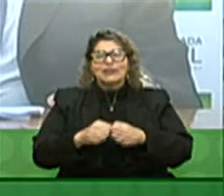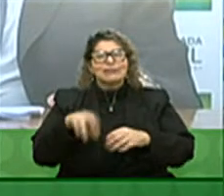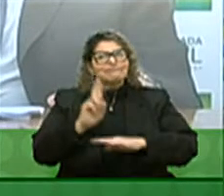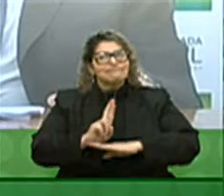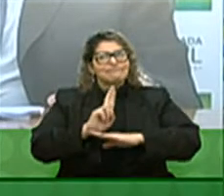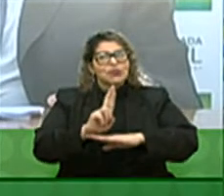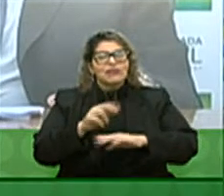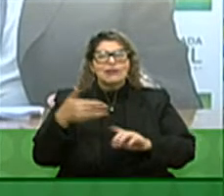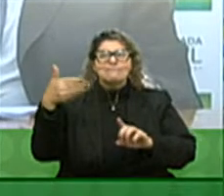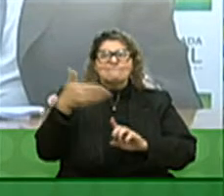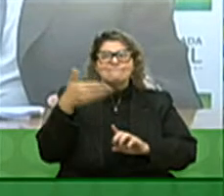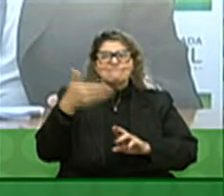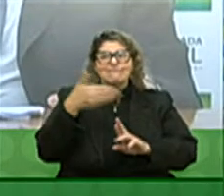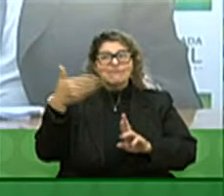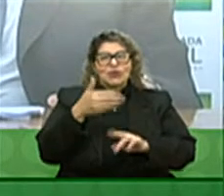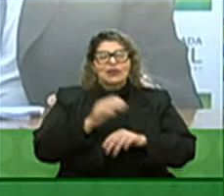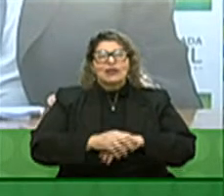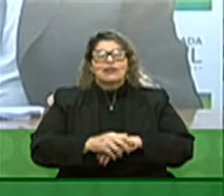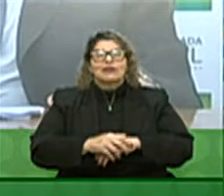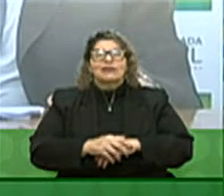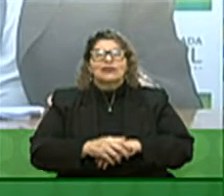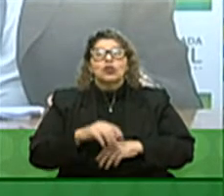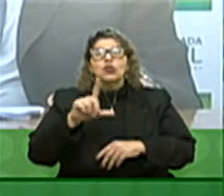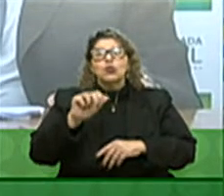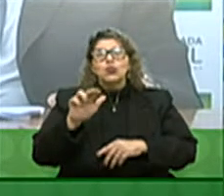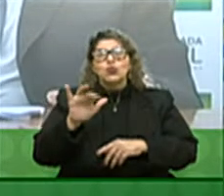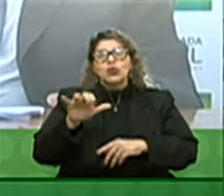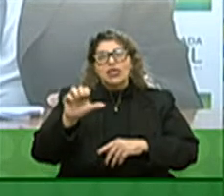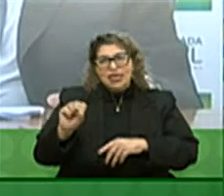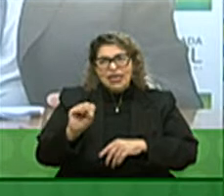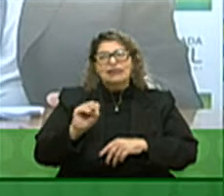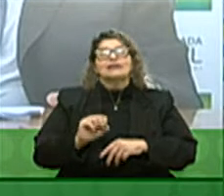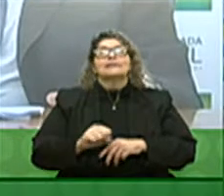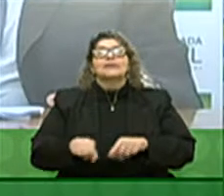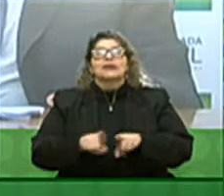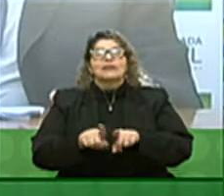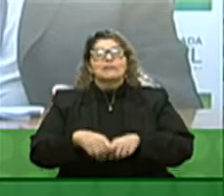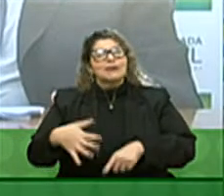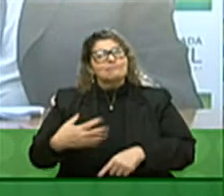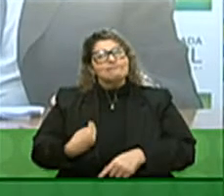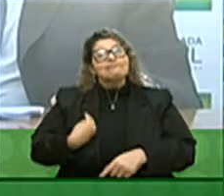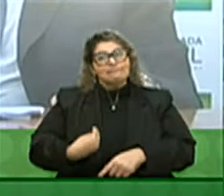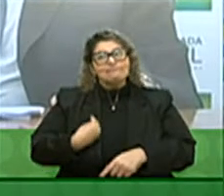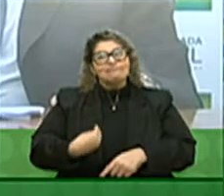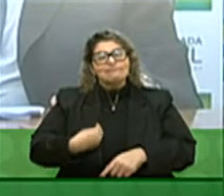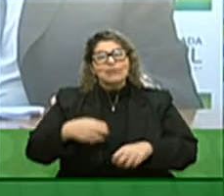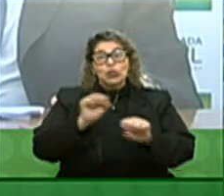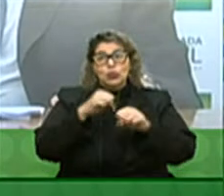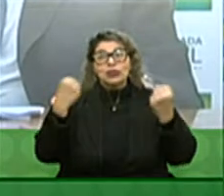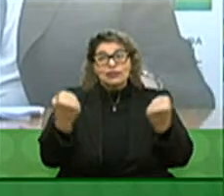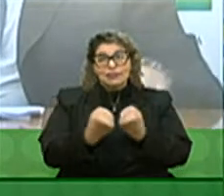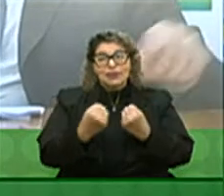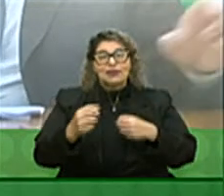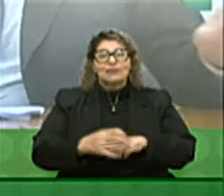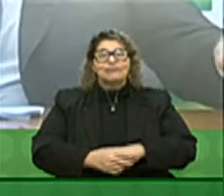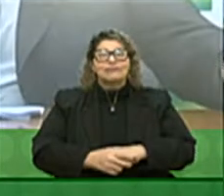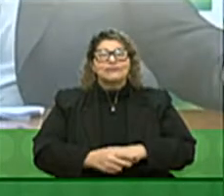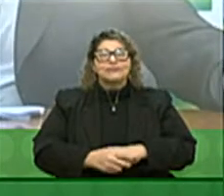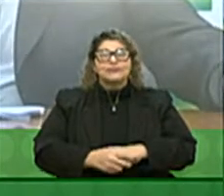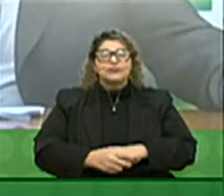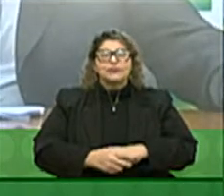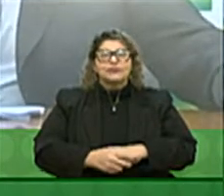referência ao senador Luiz Carlos Reins que está nos acompanhando também participando do nosso seminário e